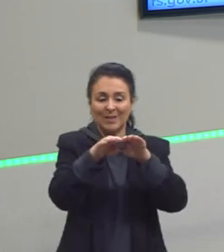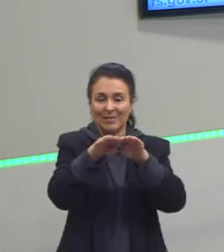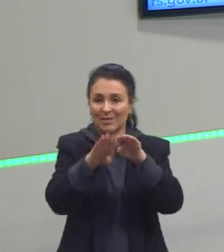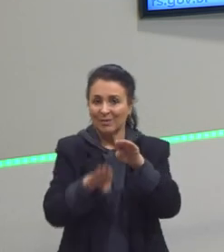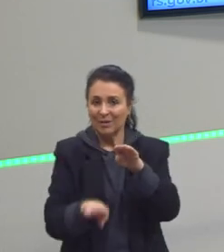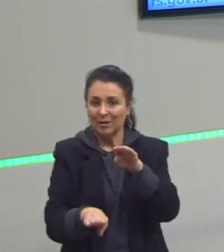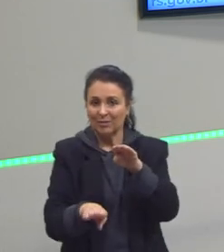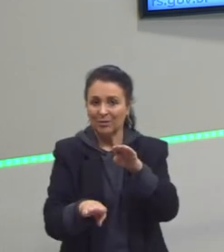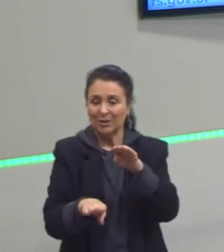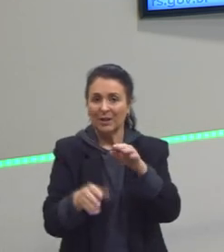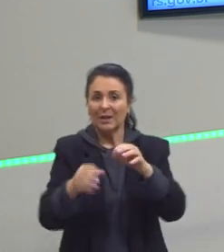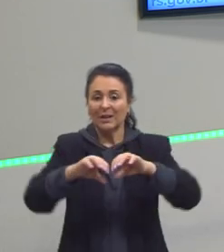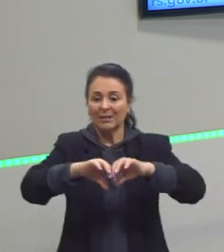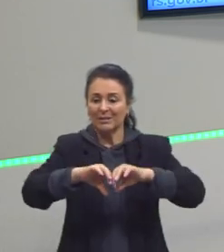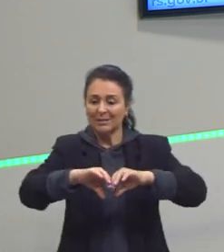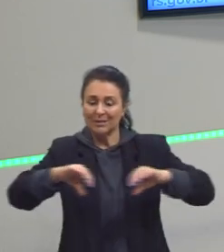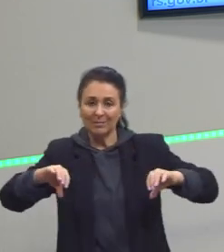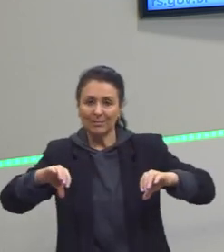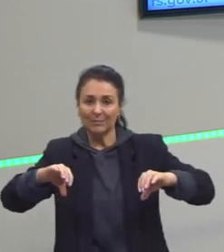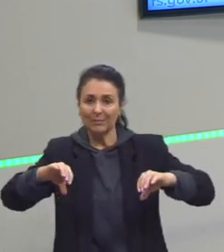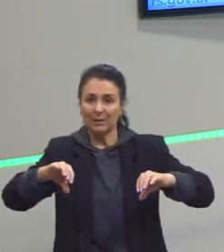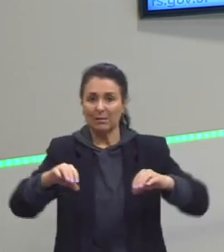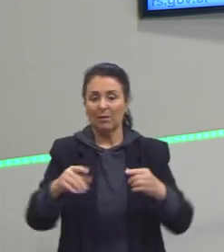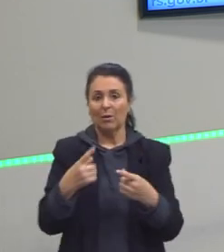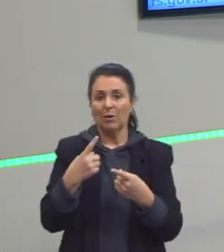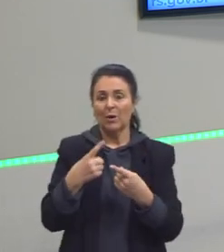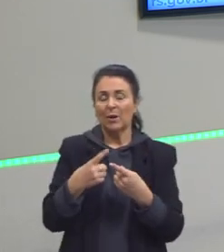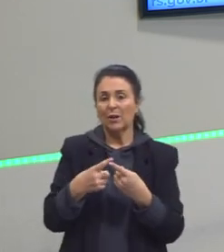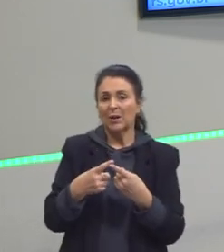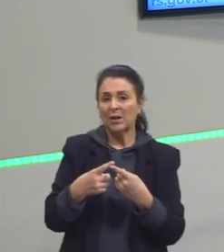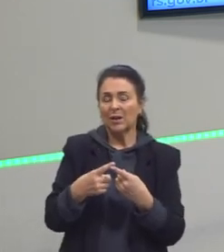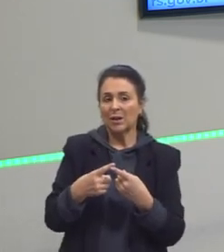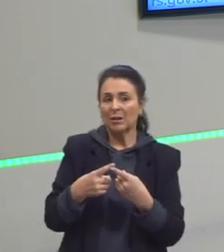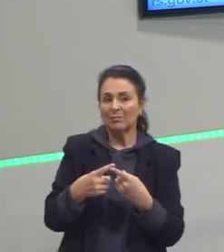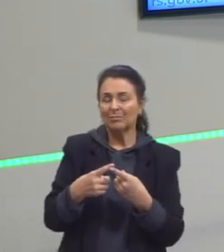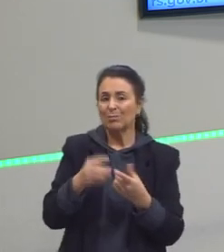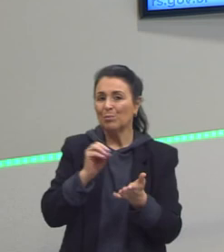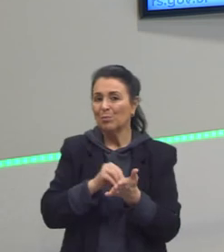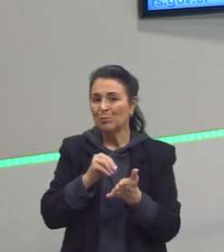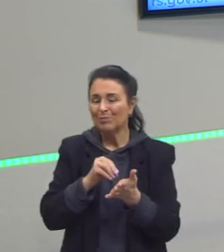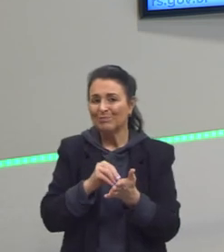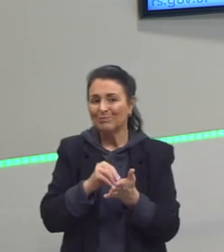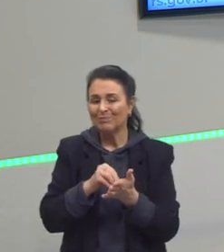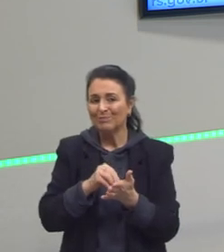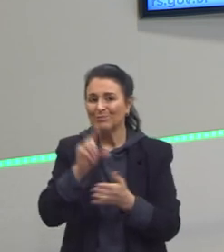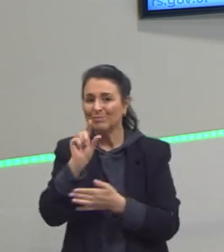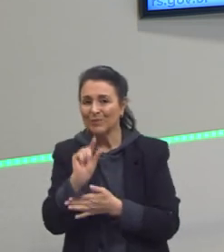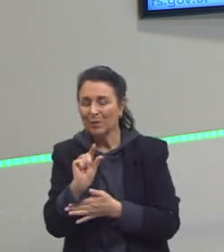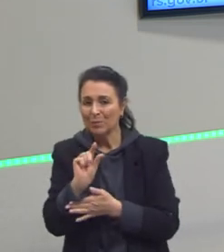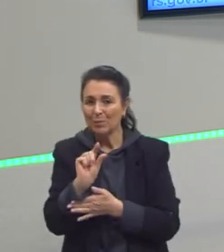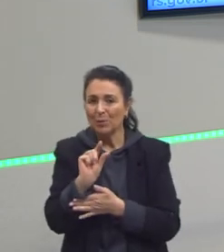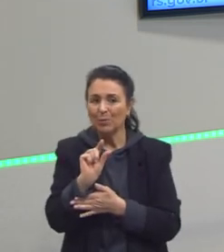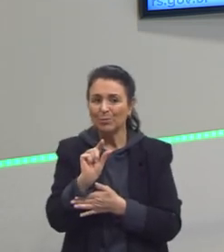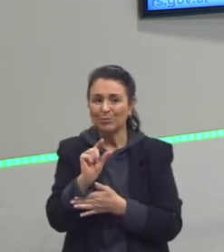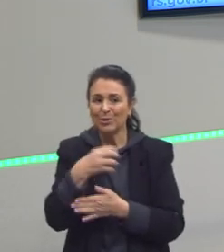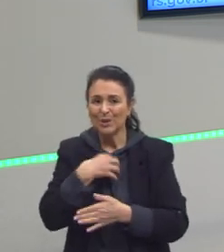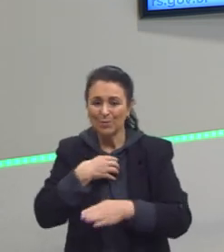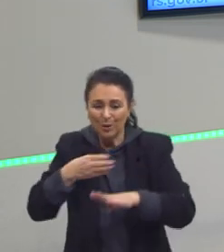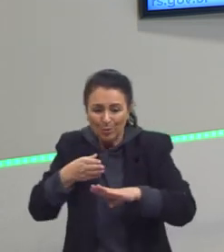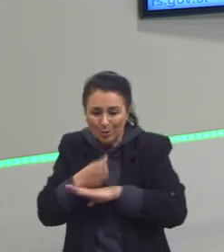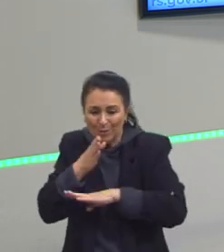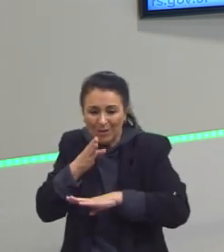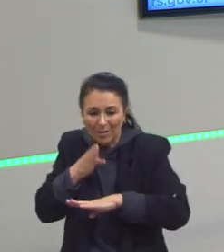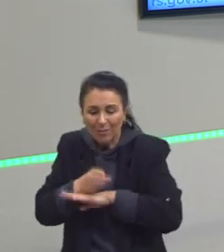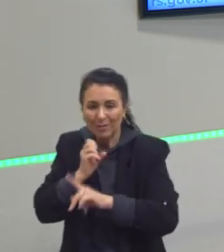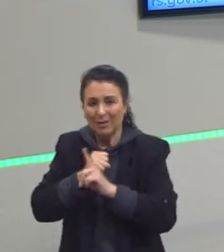numa segregação, numa separação, e muito pouco nessa proposta de pertencimento, de